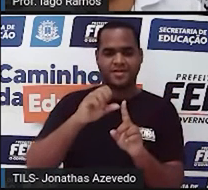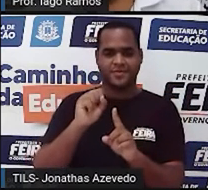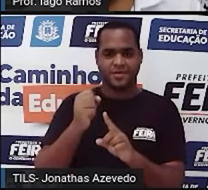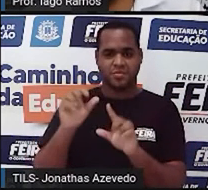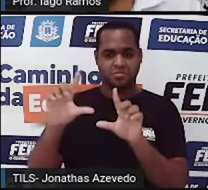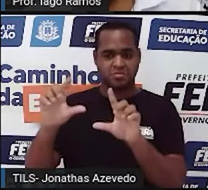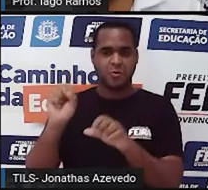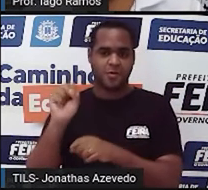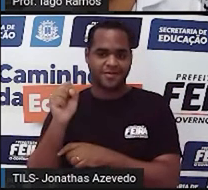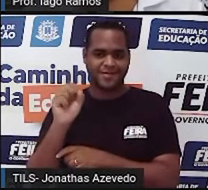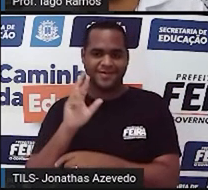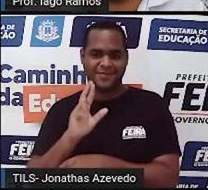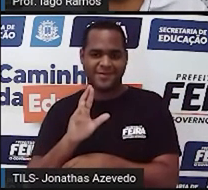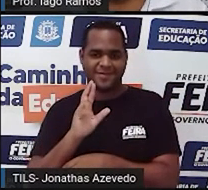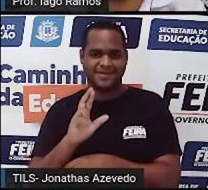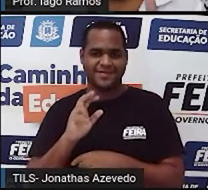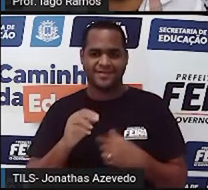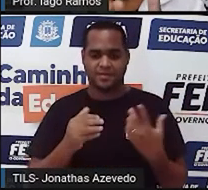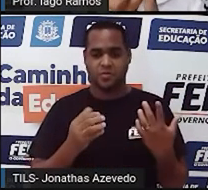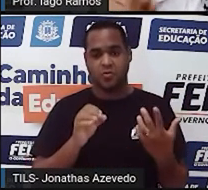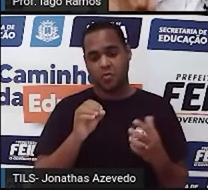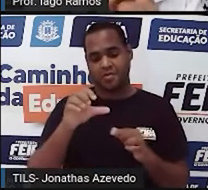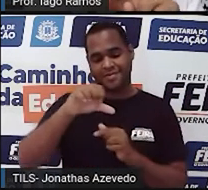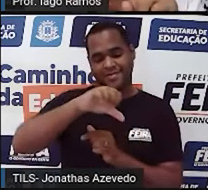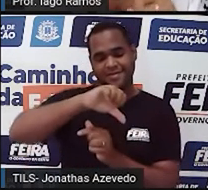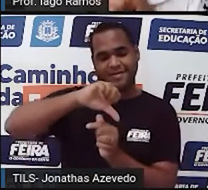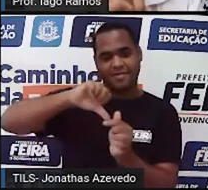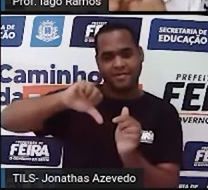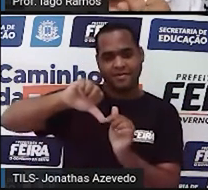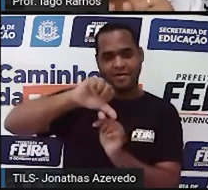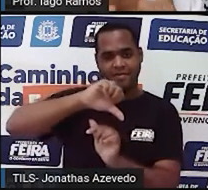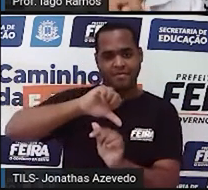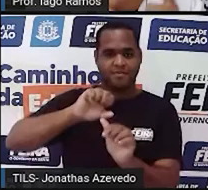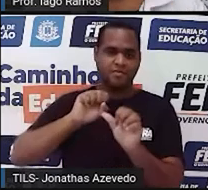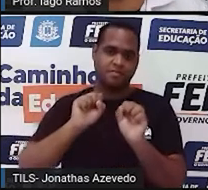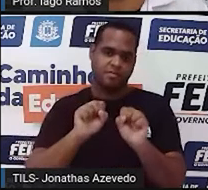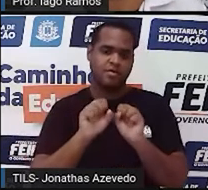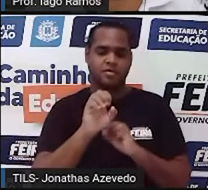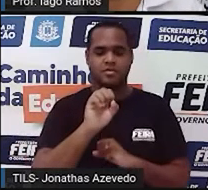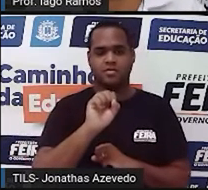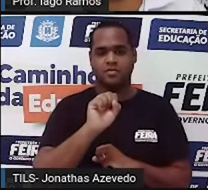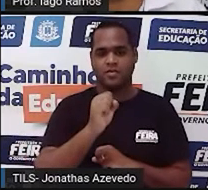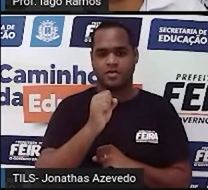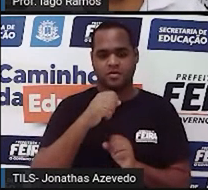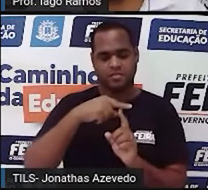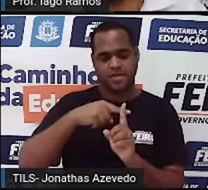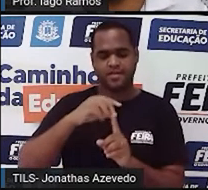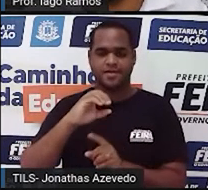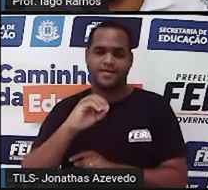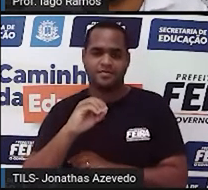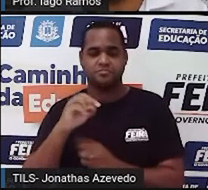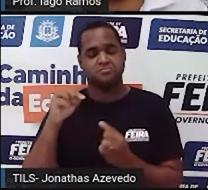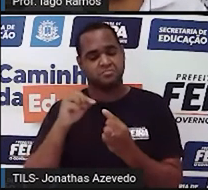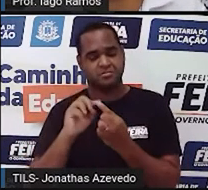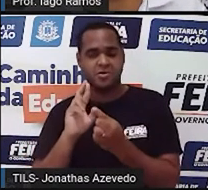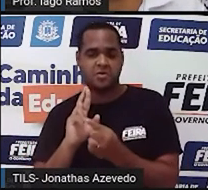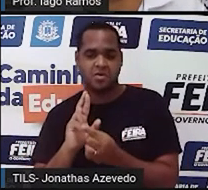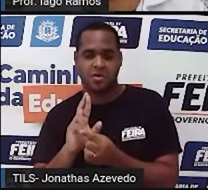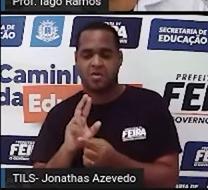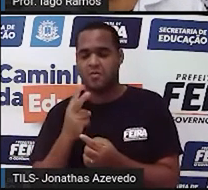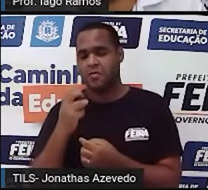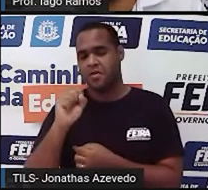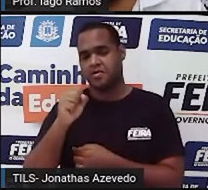o resultado é oito. Ou a gente pode, como tá, a gente pode trocar de lugar também, certo? Oito com zero, de qualquer